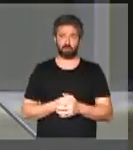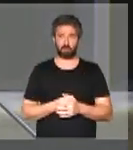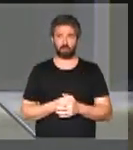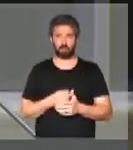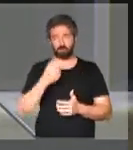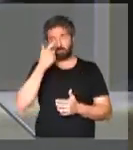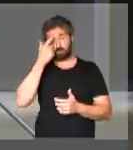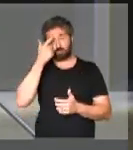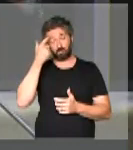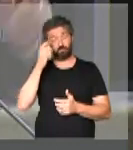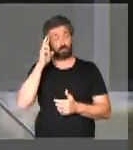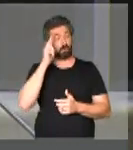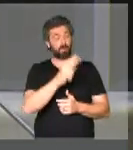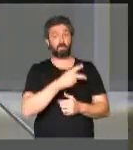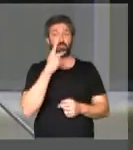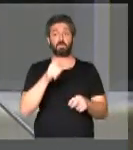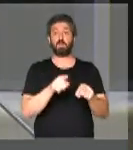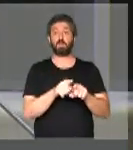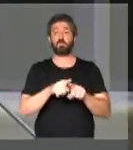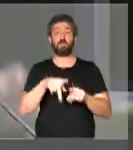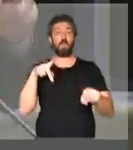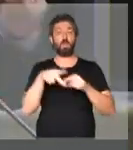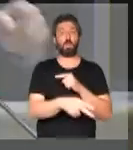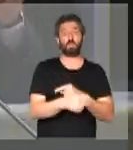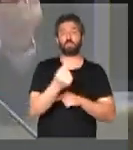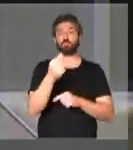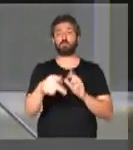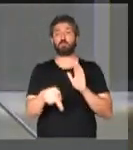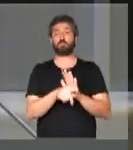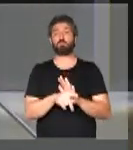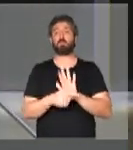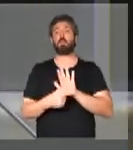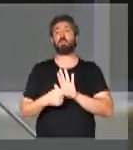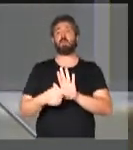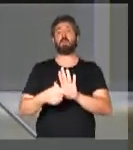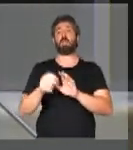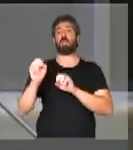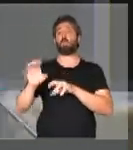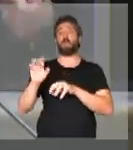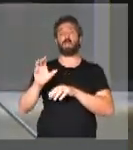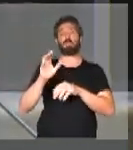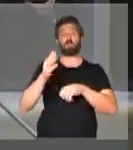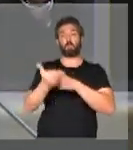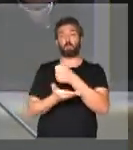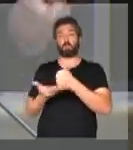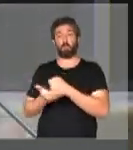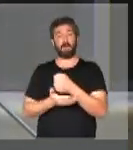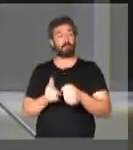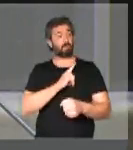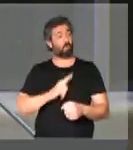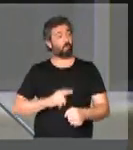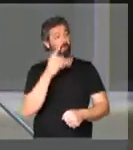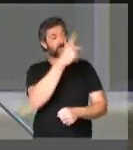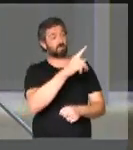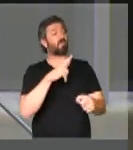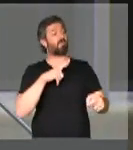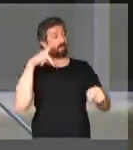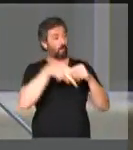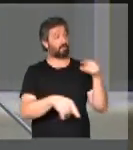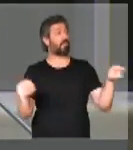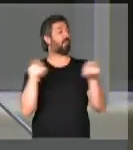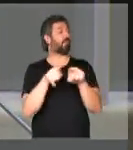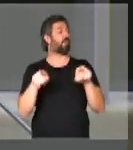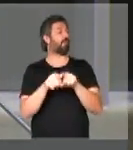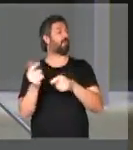cada universidade. O senhor disse que cortaria recursos para apostar na educação básica, mas o seu governo está